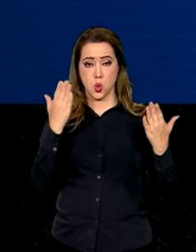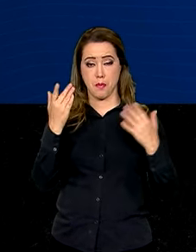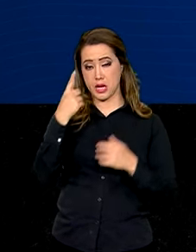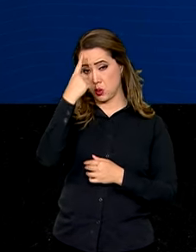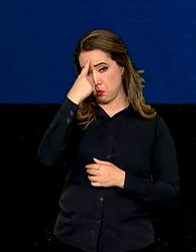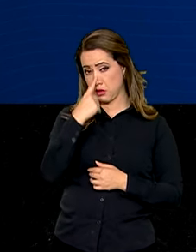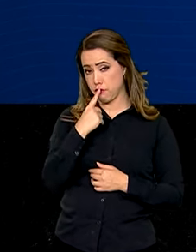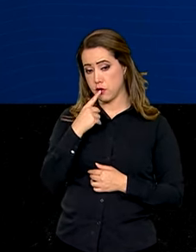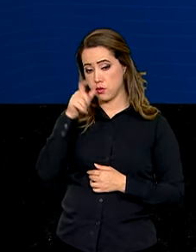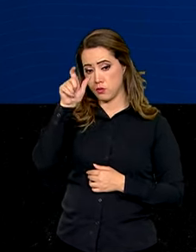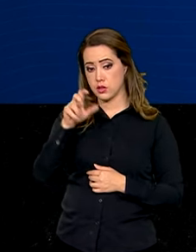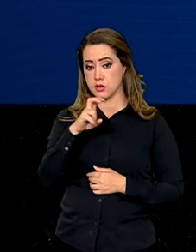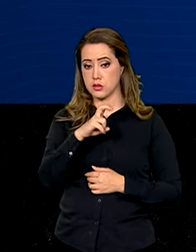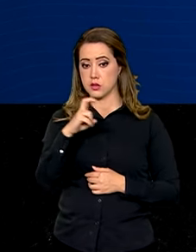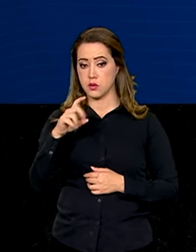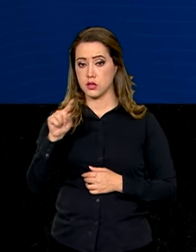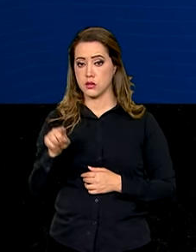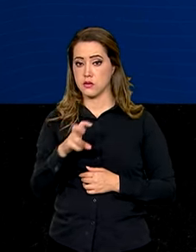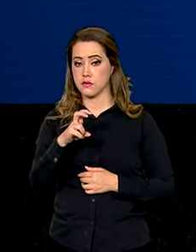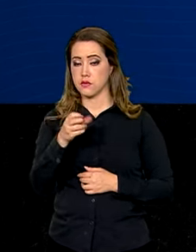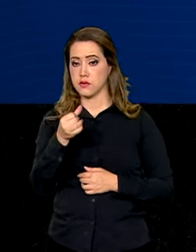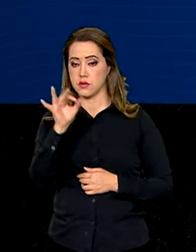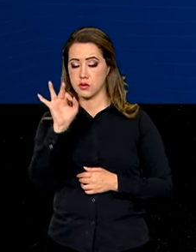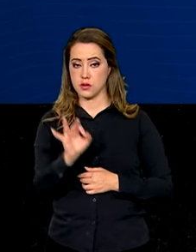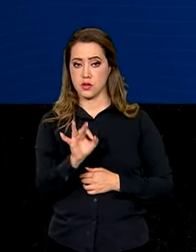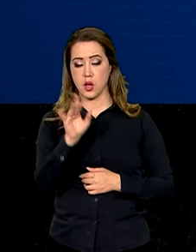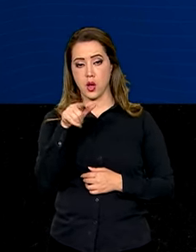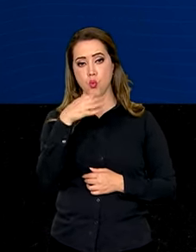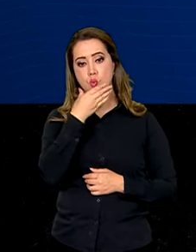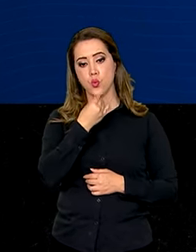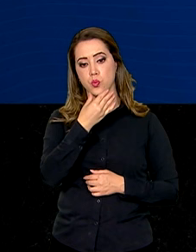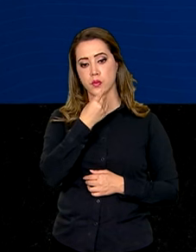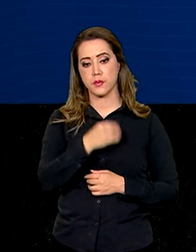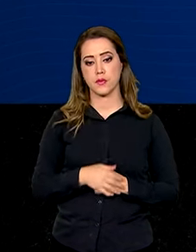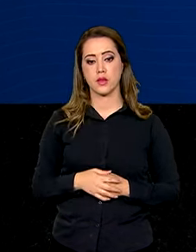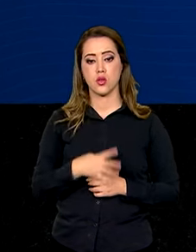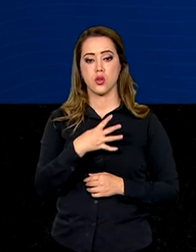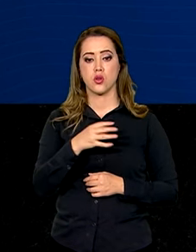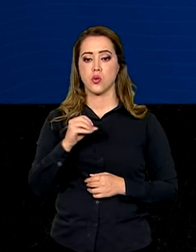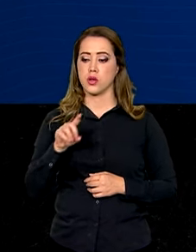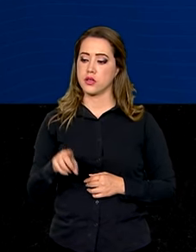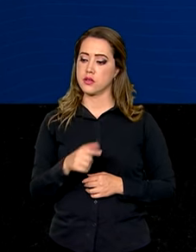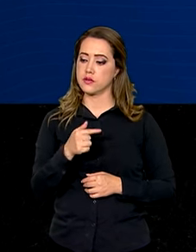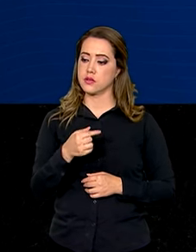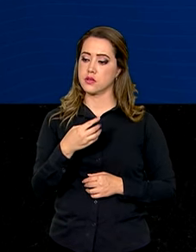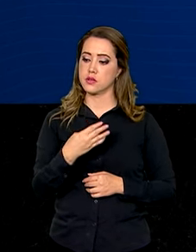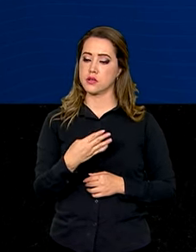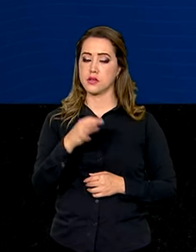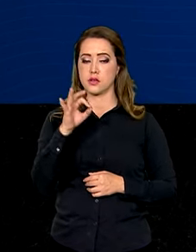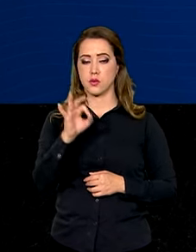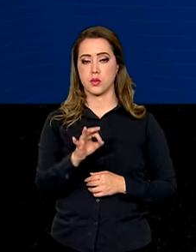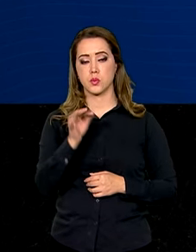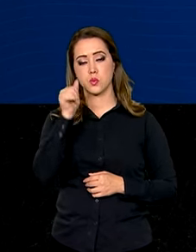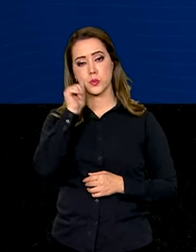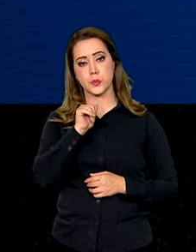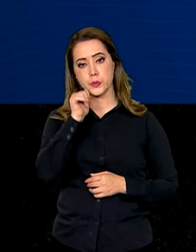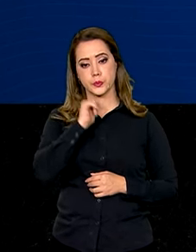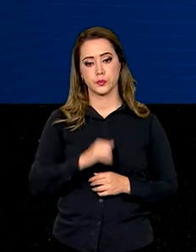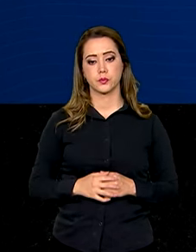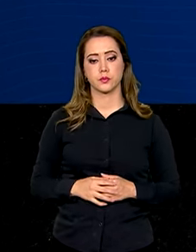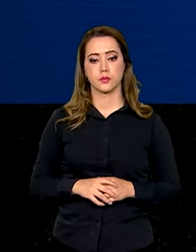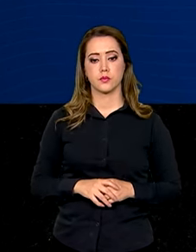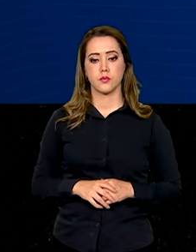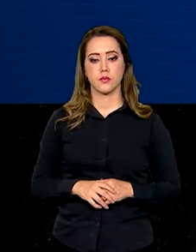,56% eram do gênero masculino, 40,74% do gênero